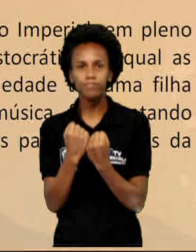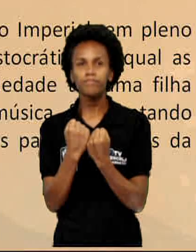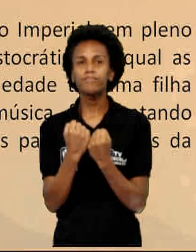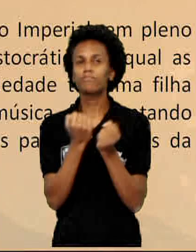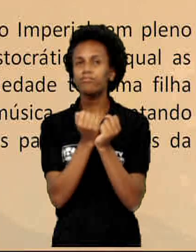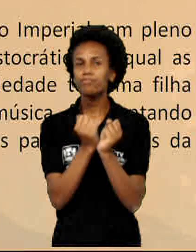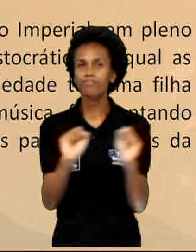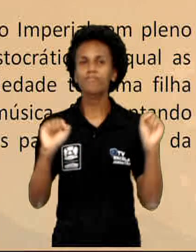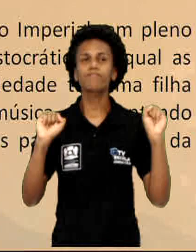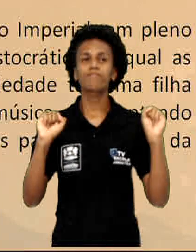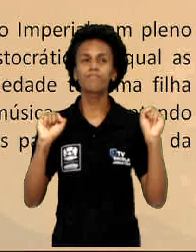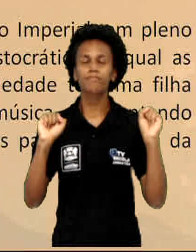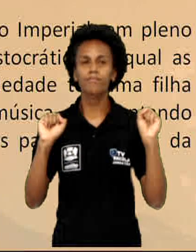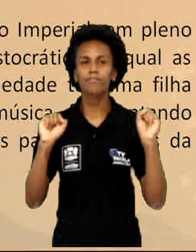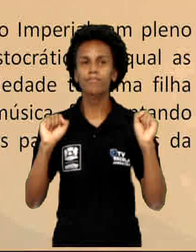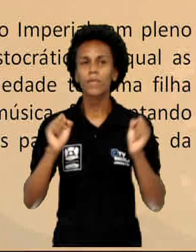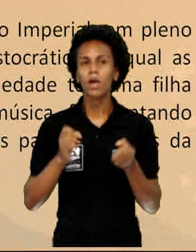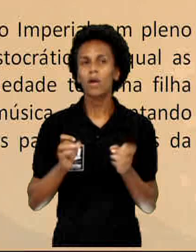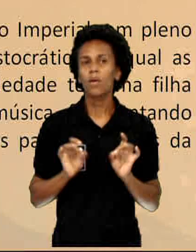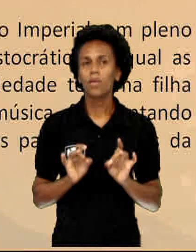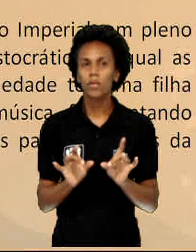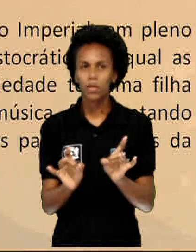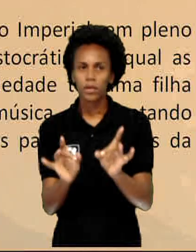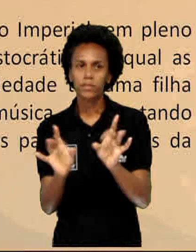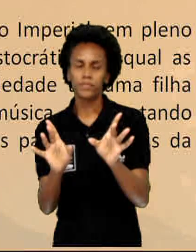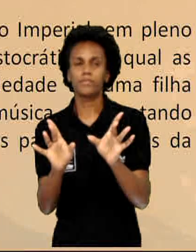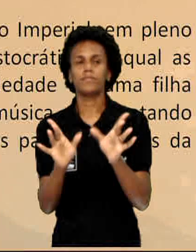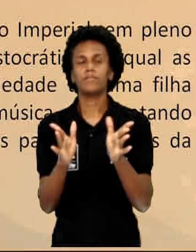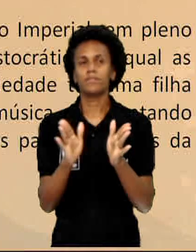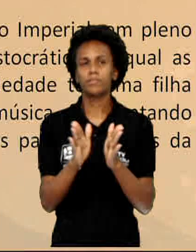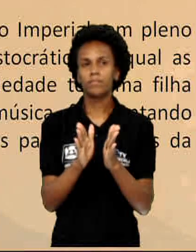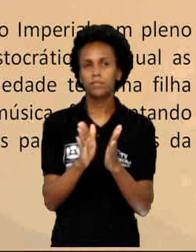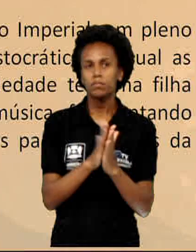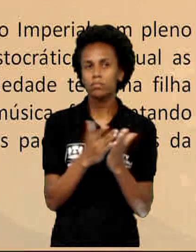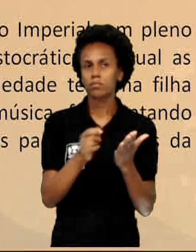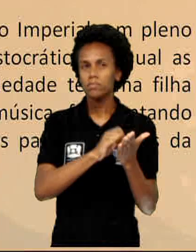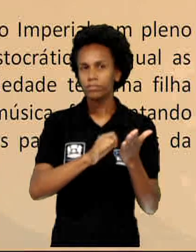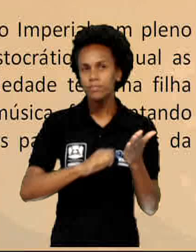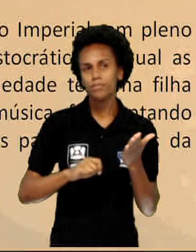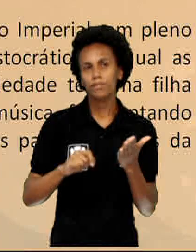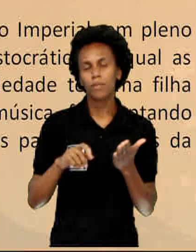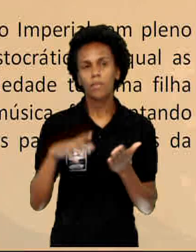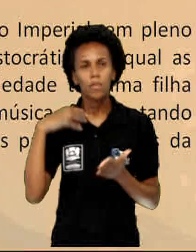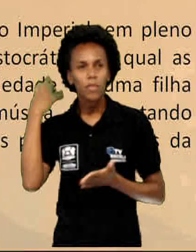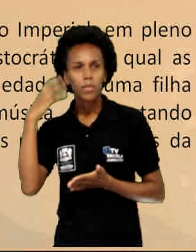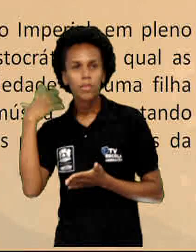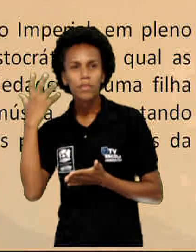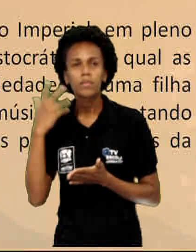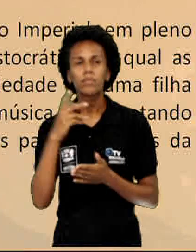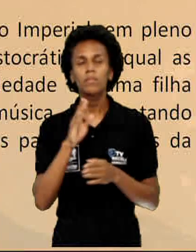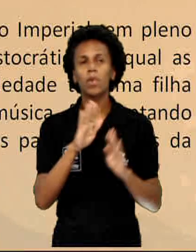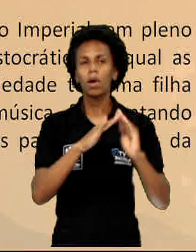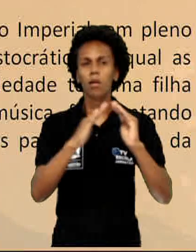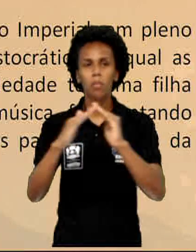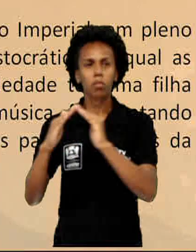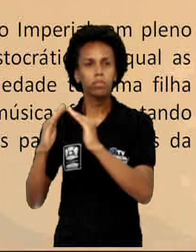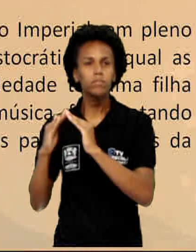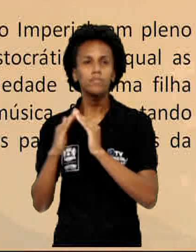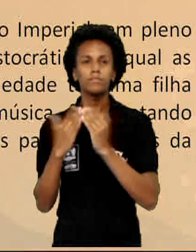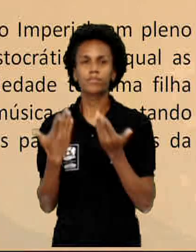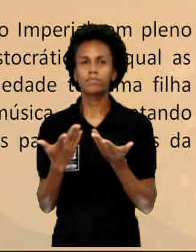passou a vender partituras de porta em porta, a fim de angariar fundos para a Confederação